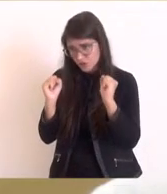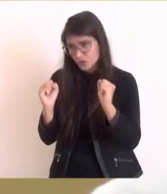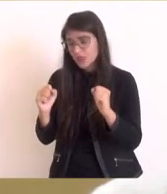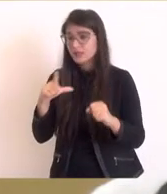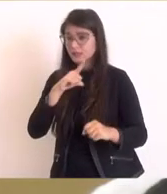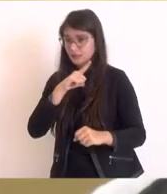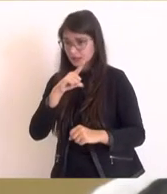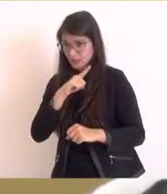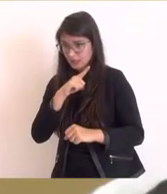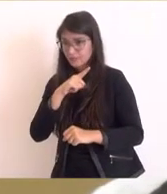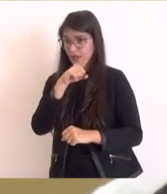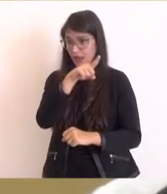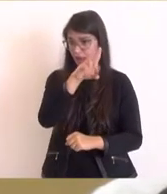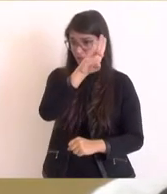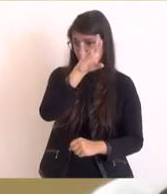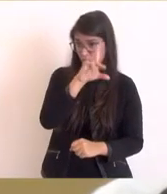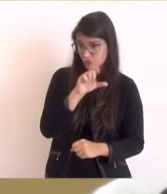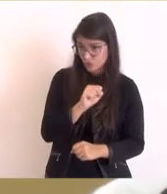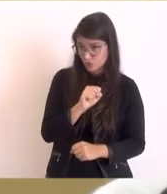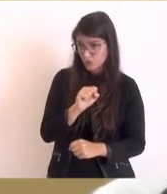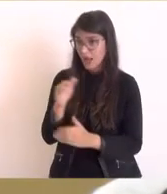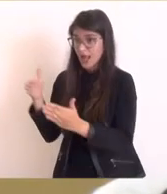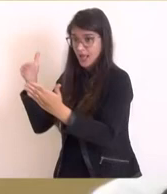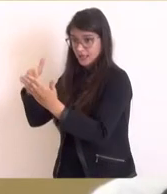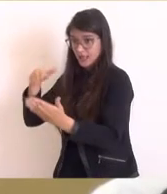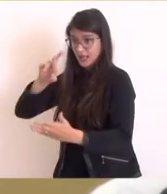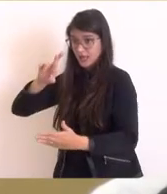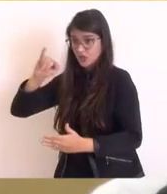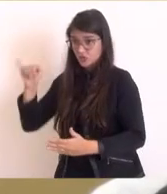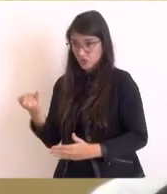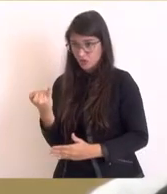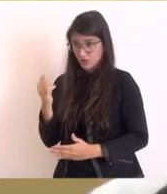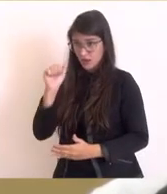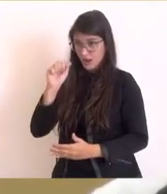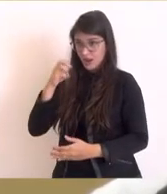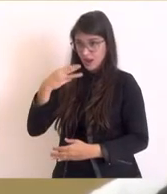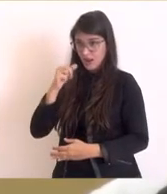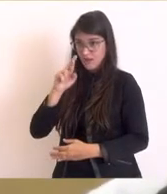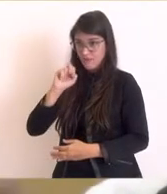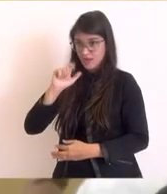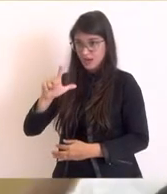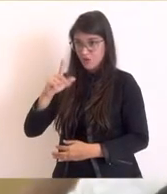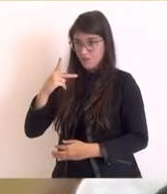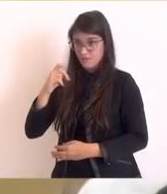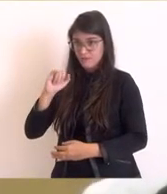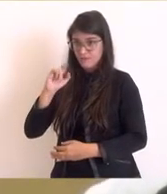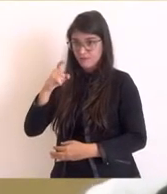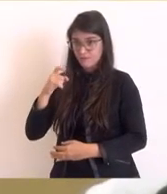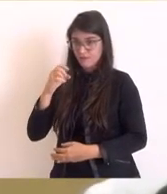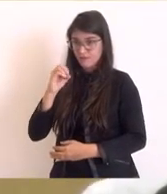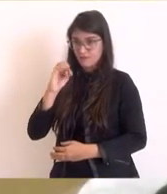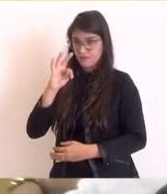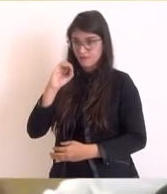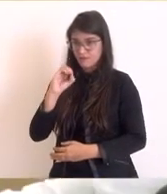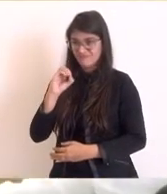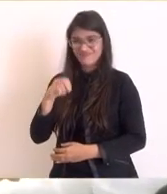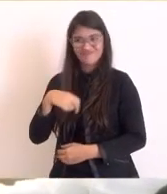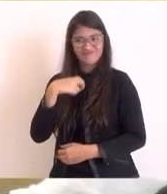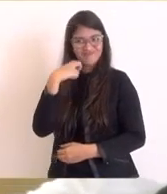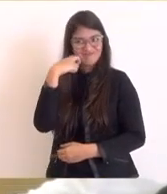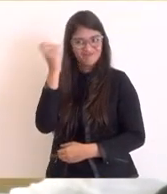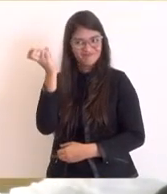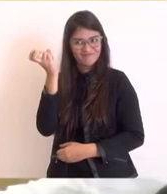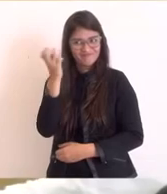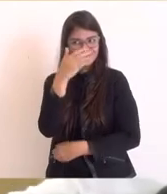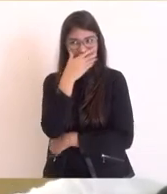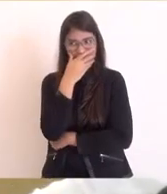da cidade de armação de buses até RJ, até Amaral Peixoto, que me desculpa, deputado, é vergonhoso para um